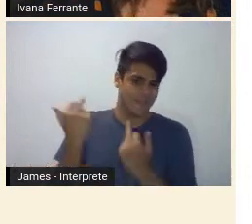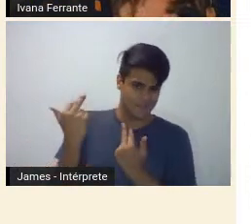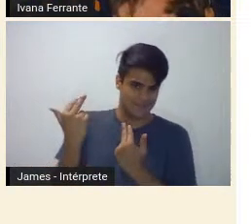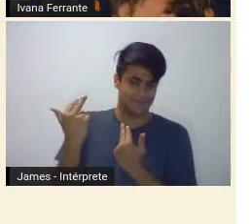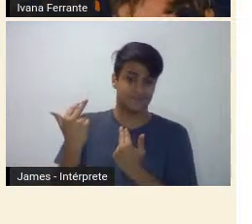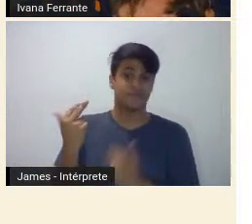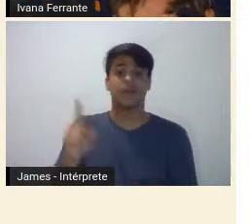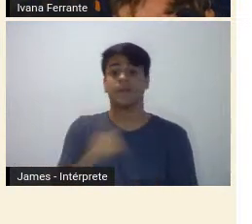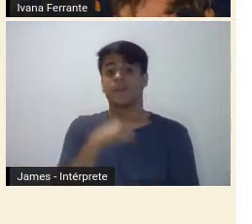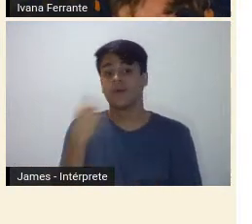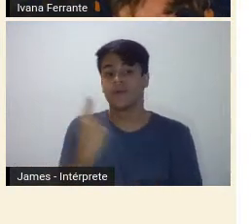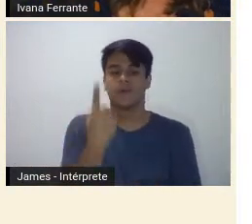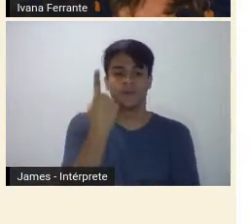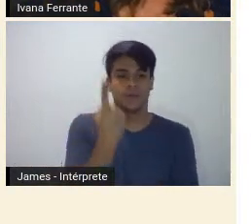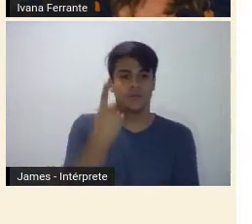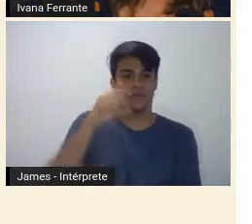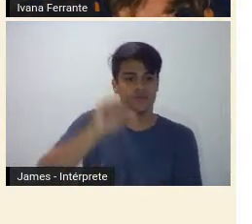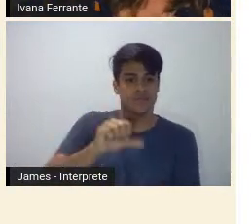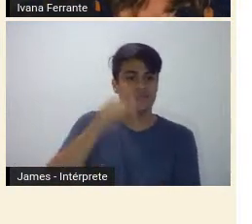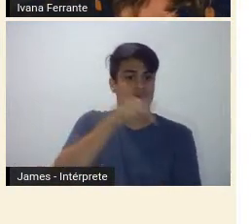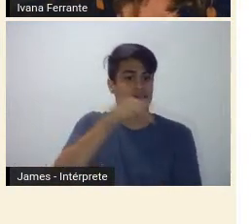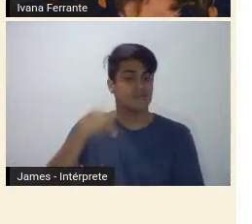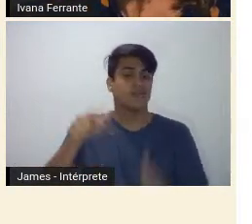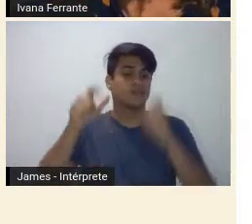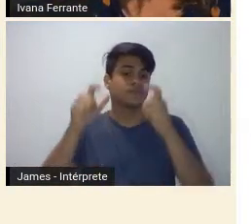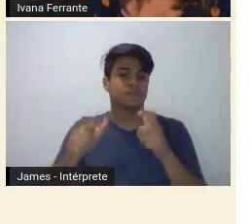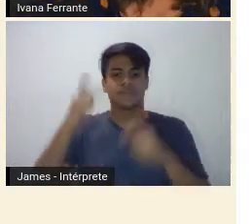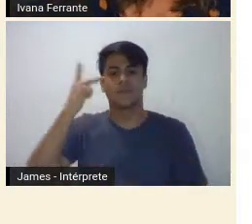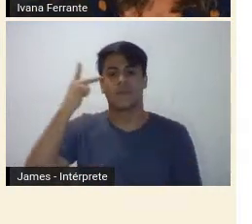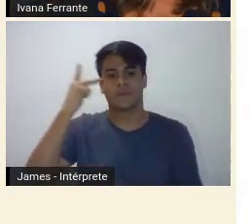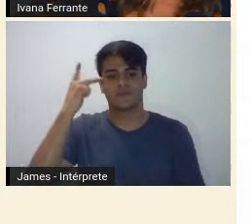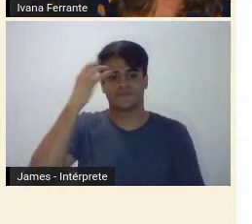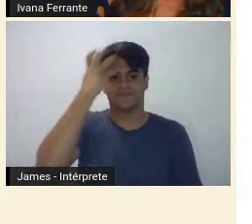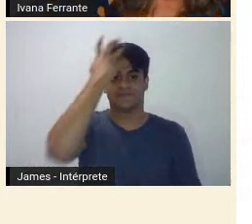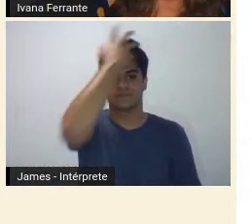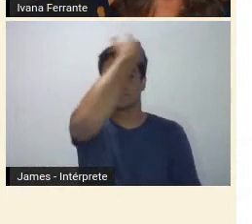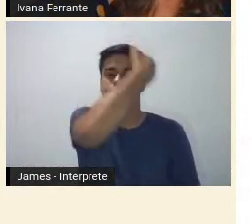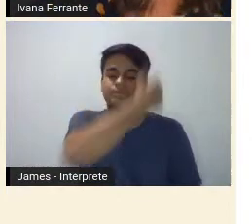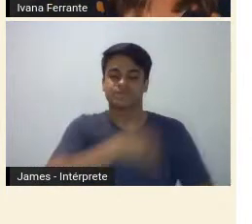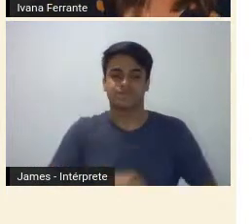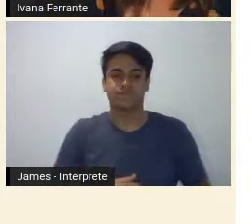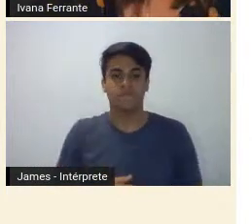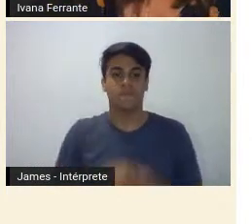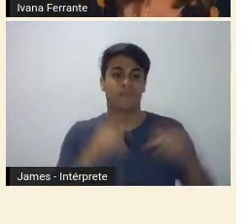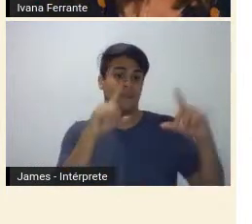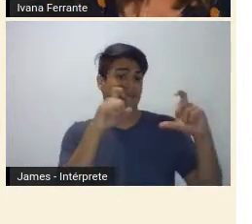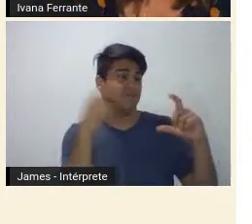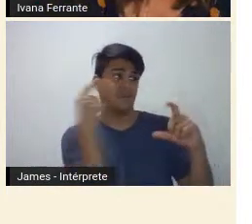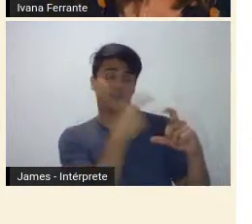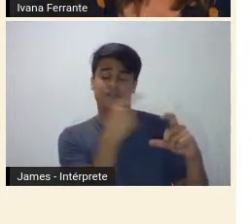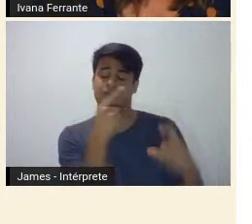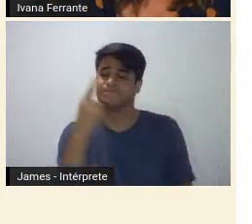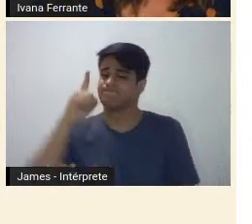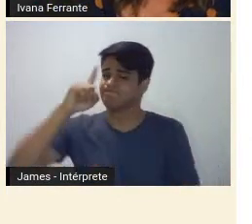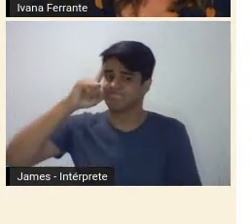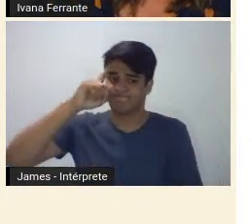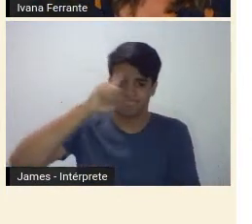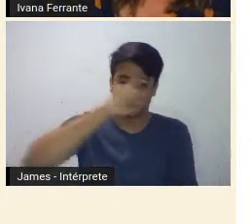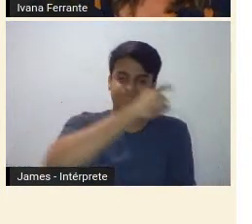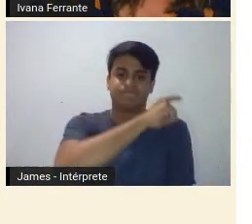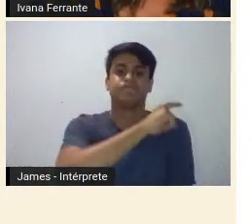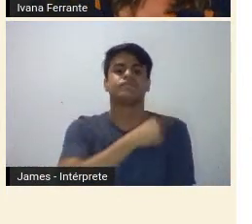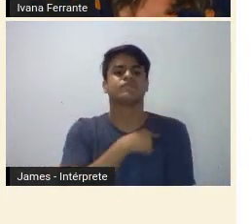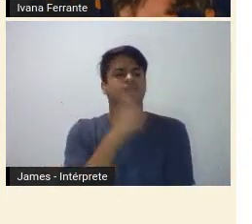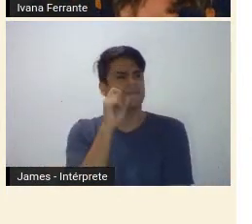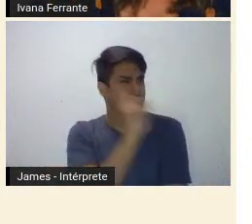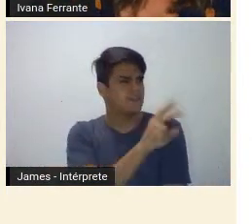1977 em São Paulo. Essa foto foi uma dificuldade. A gente via o